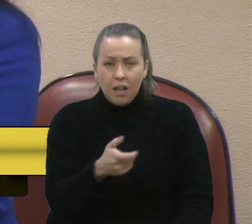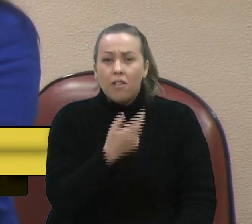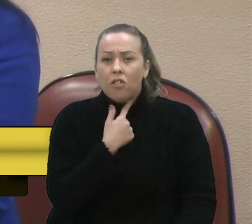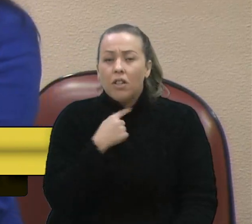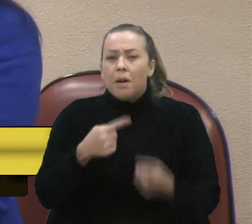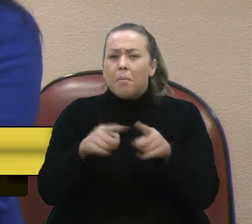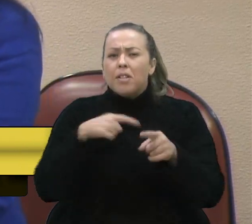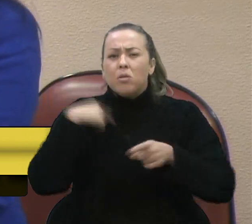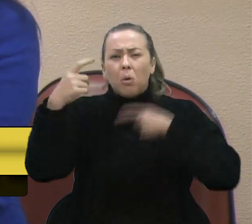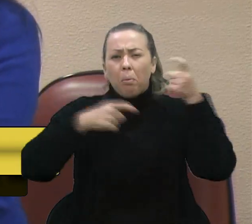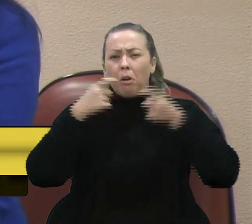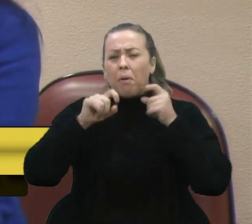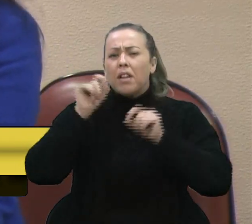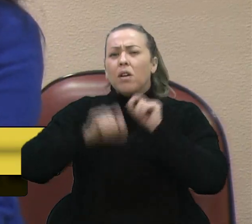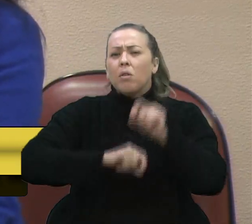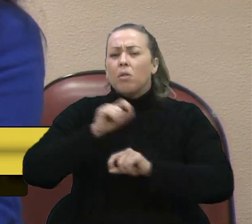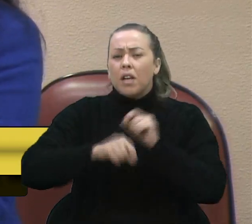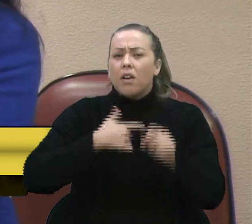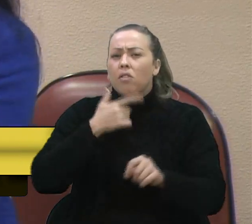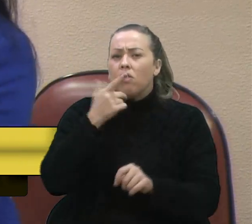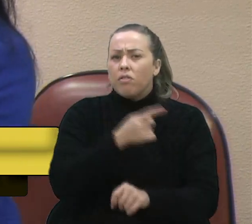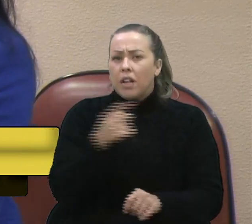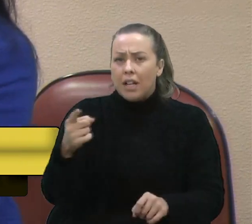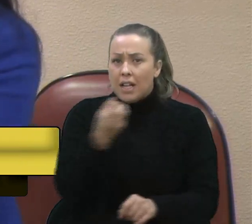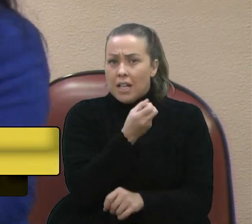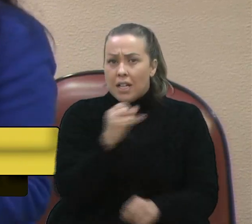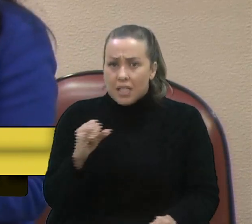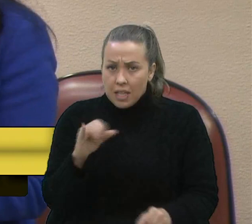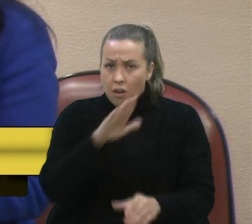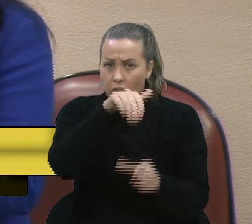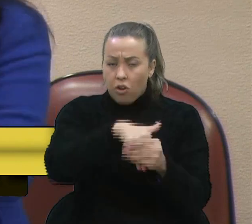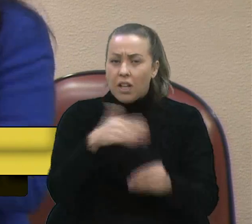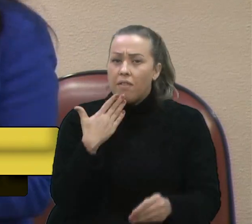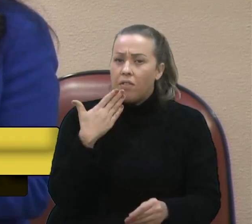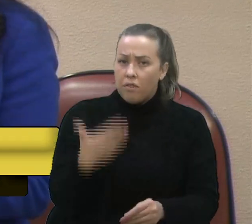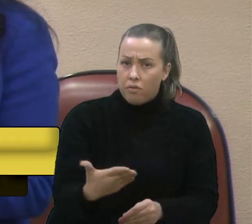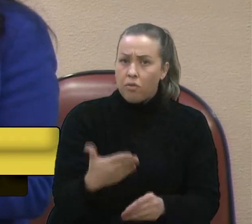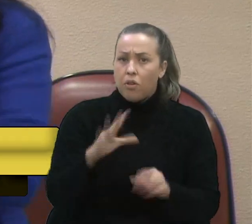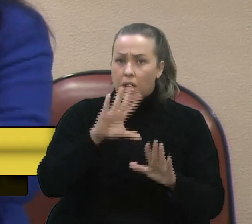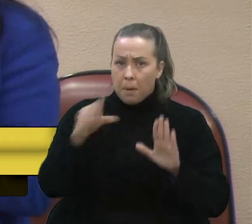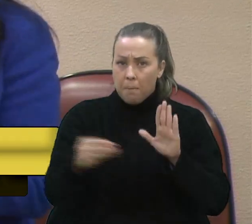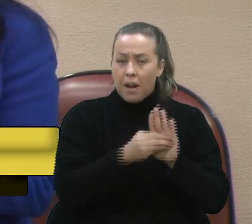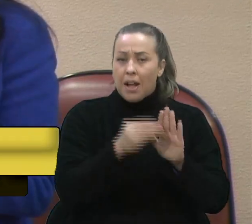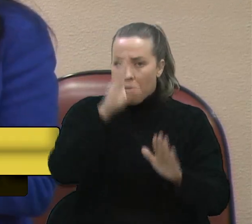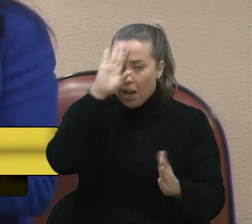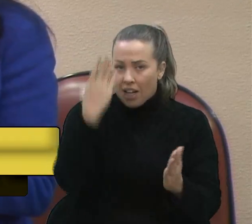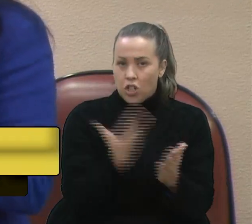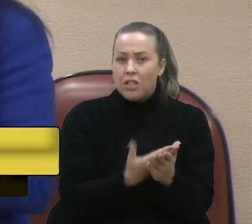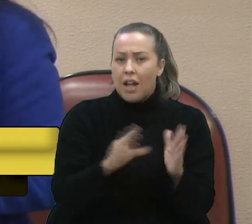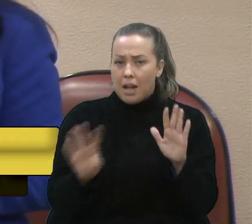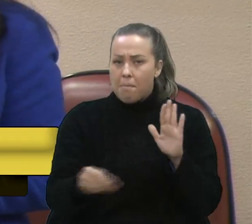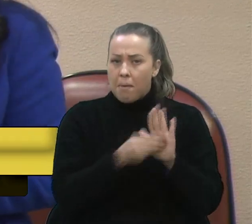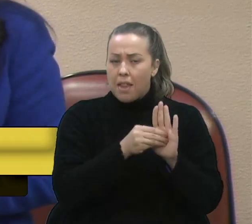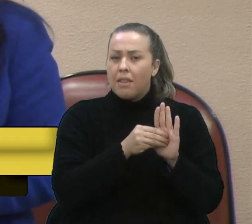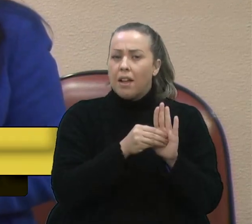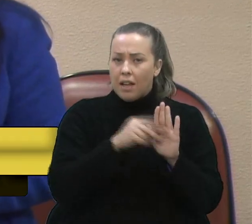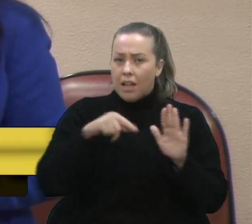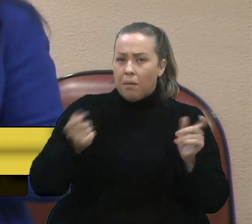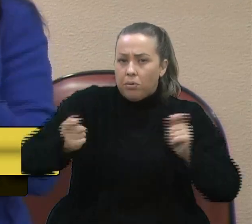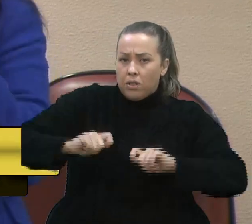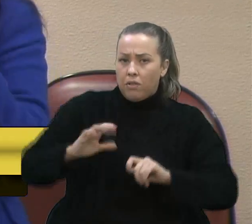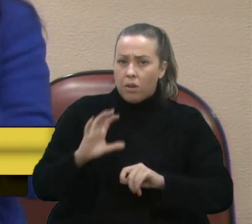preocupam. Então, eu vou dizer para vocês que mesmo votando favorável pela emenda por acreditar nisso, se isso acontecer,